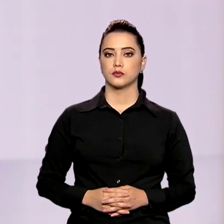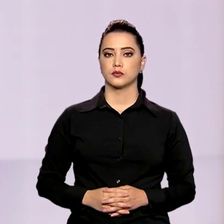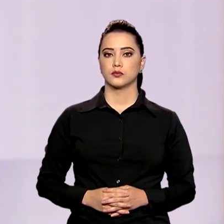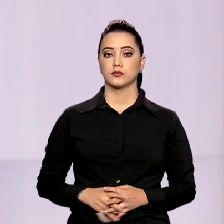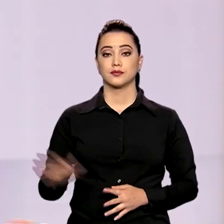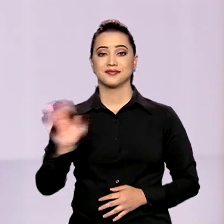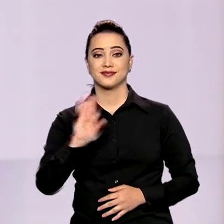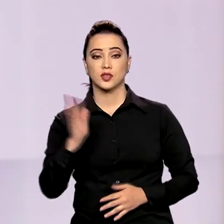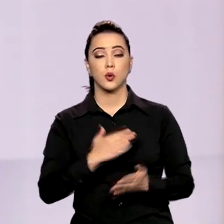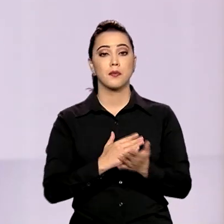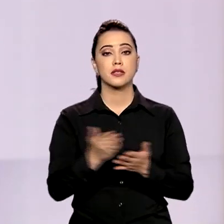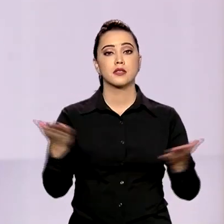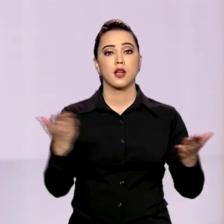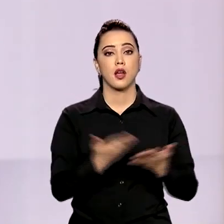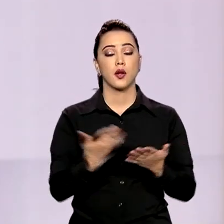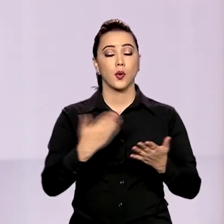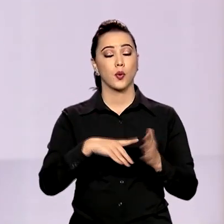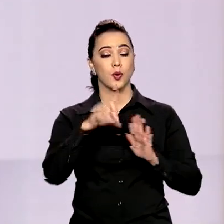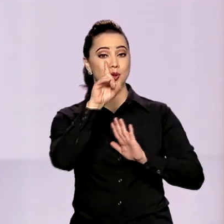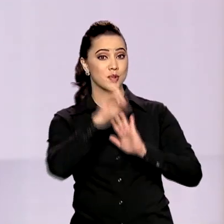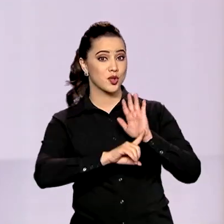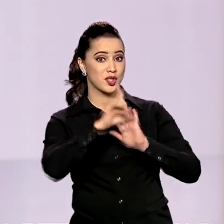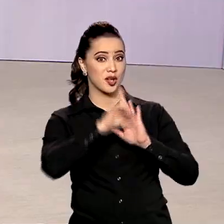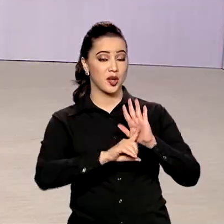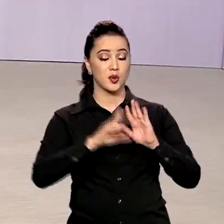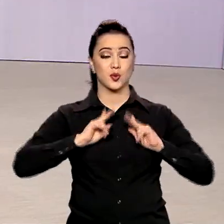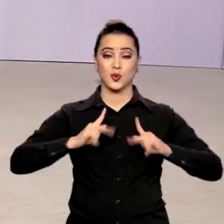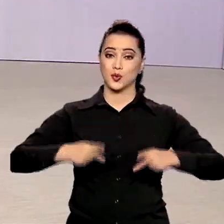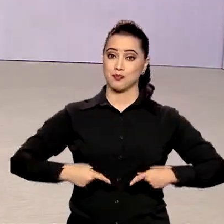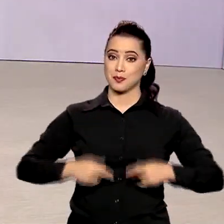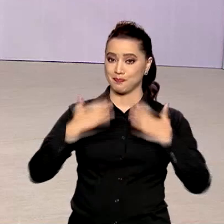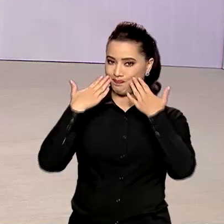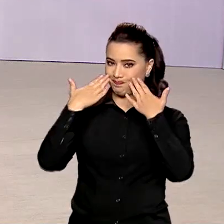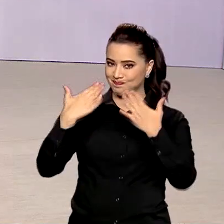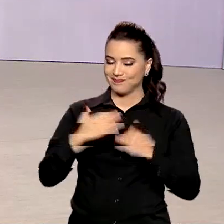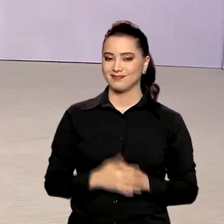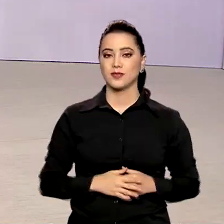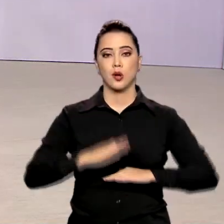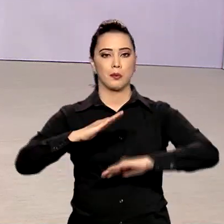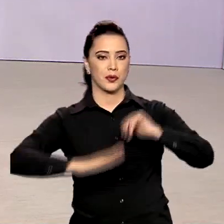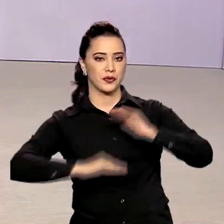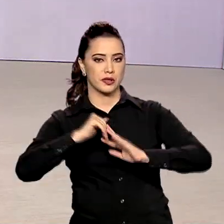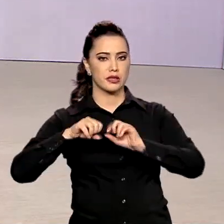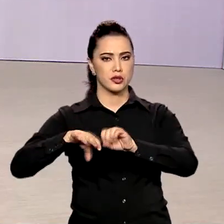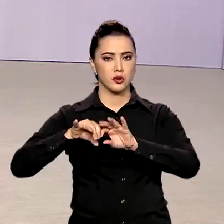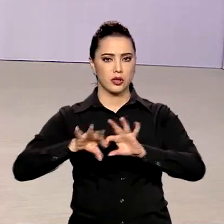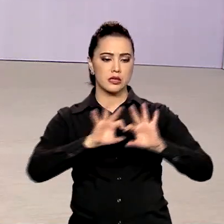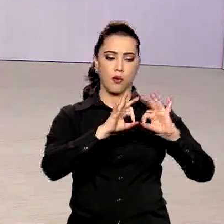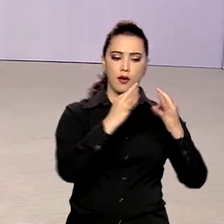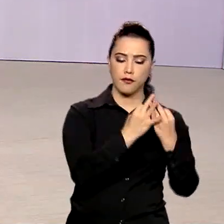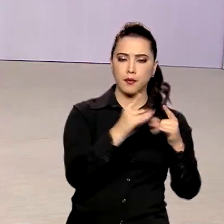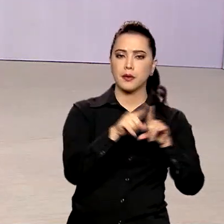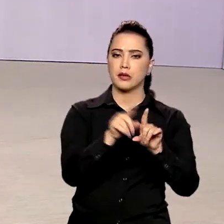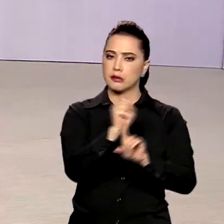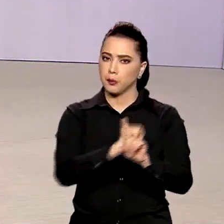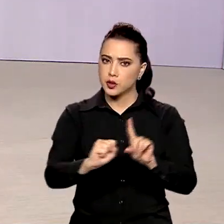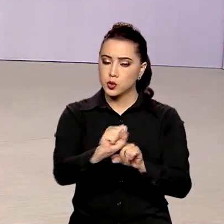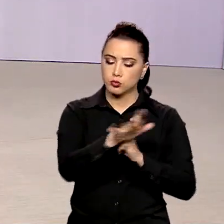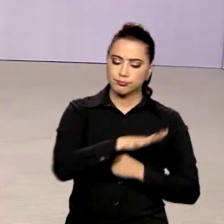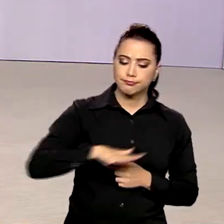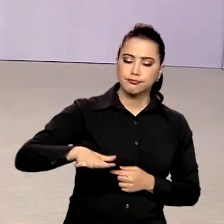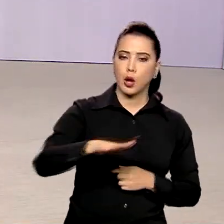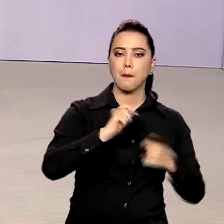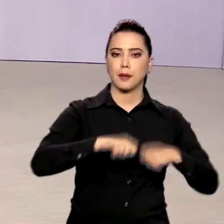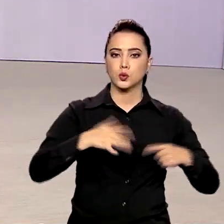Olá, começa agora o boletim Direitos Humanos. Profissionais da educação, famílias e sociedade em geral podem agora